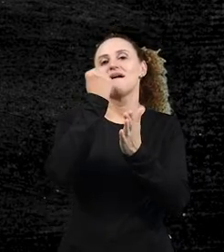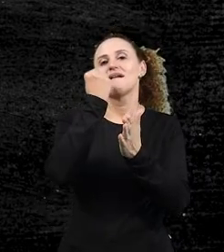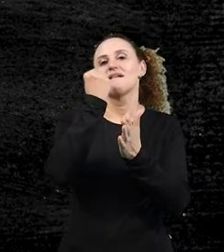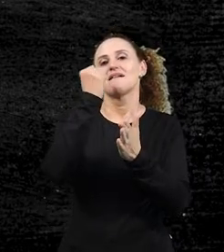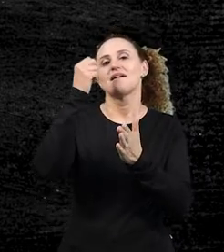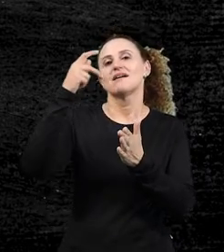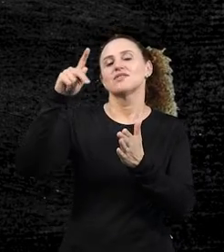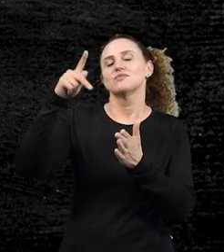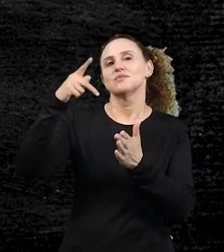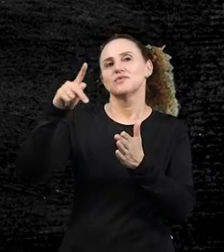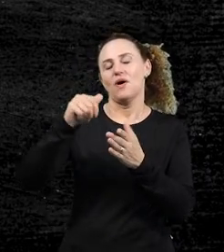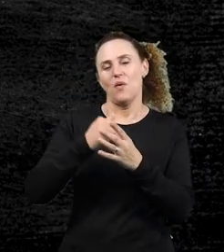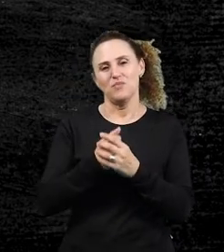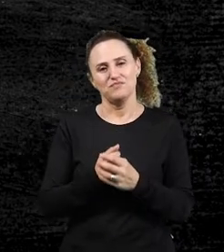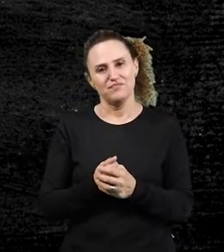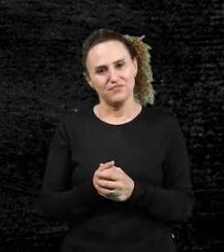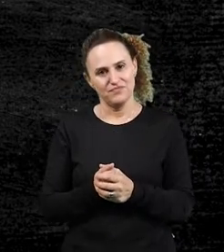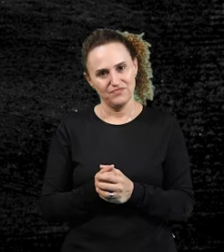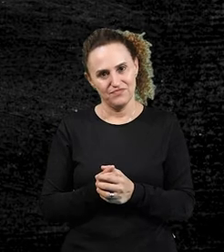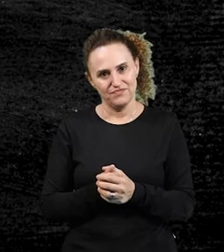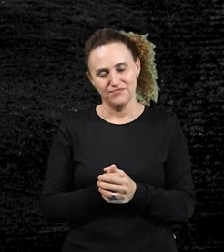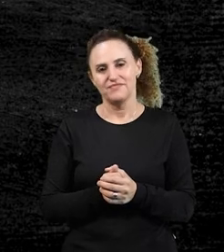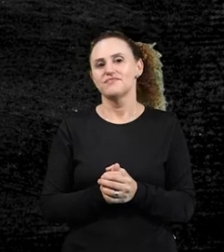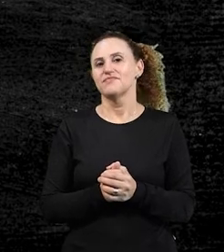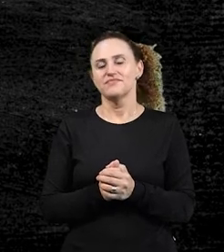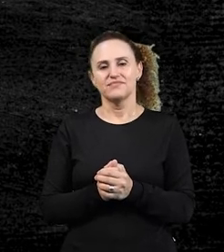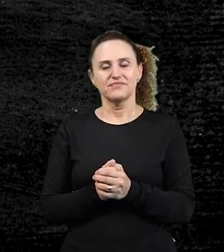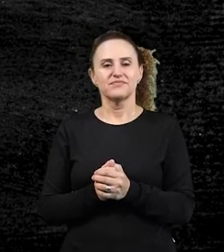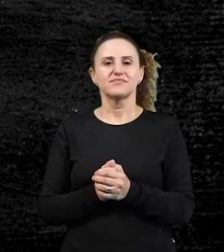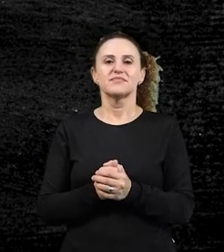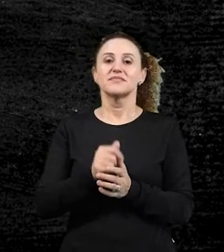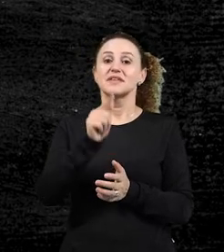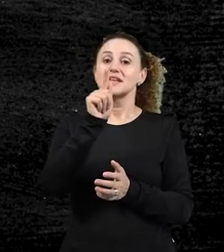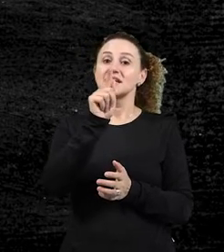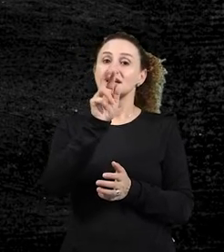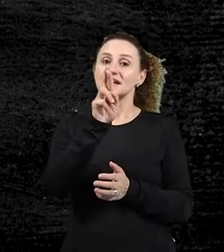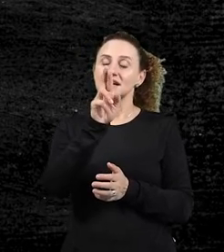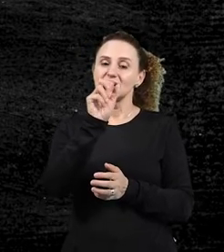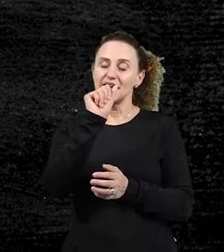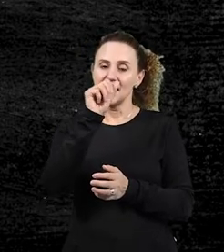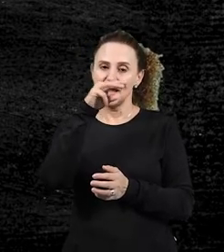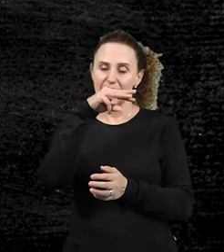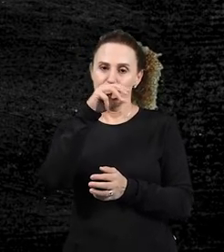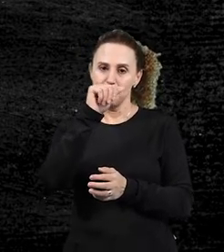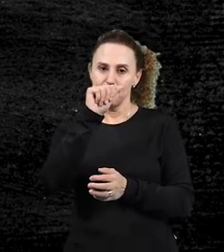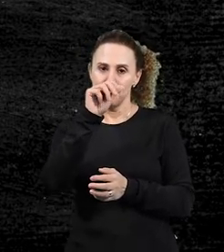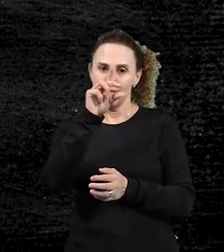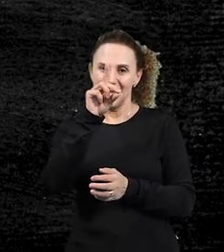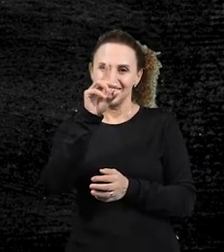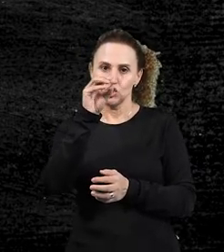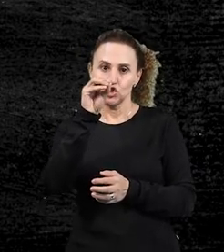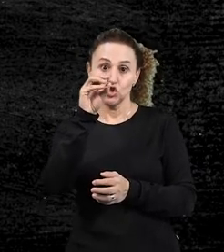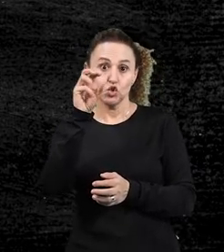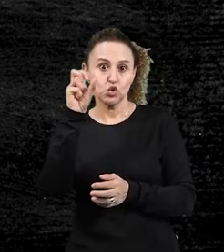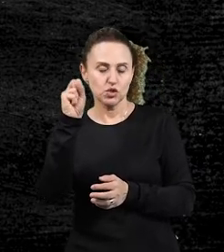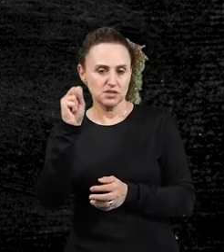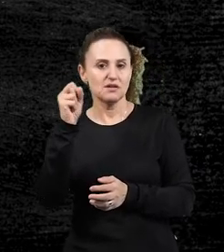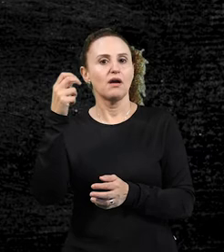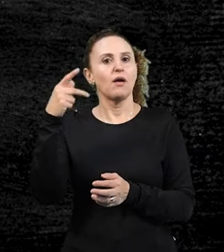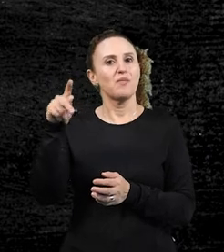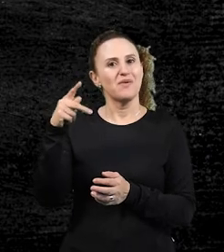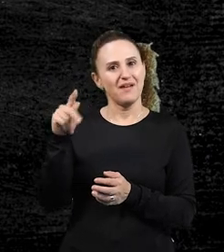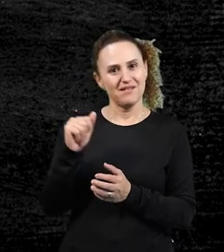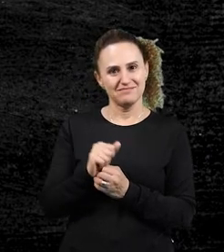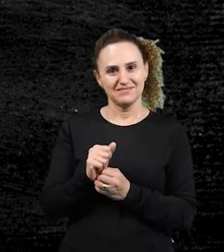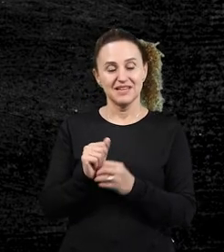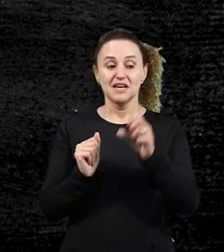plural. Gramado, não tem marca, gramados, aí é marcado o plural. Greve,